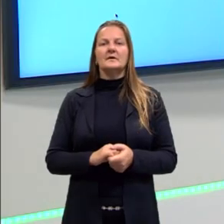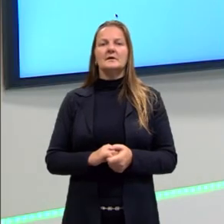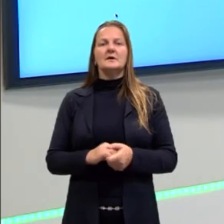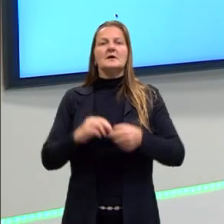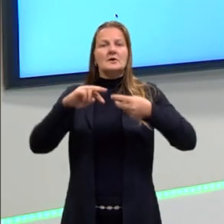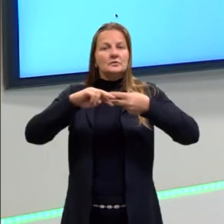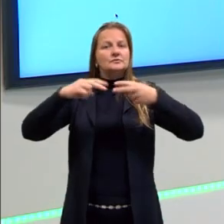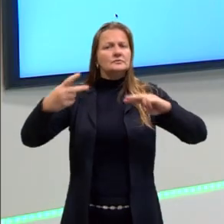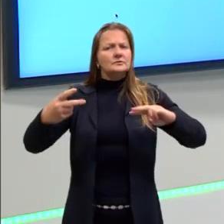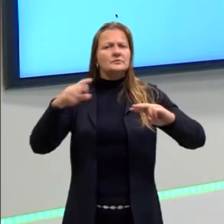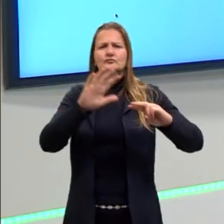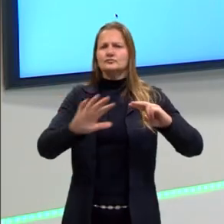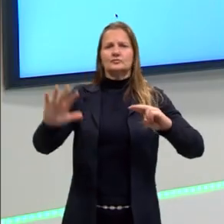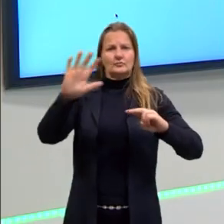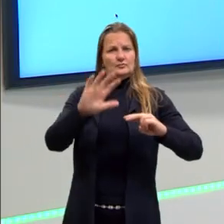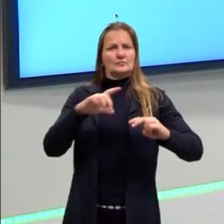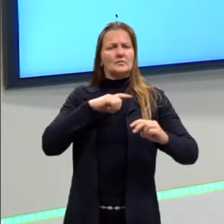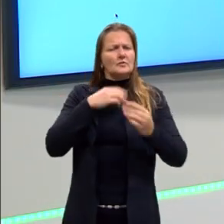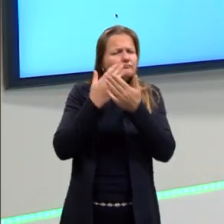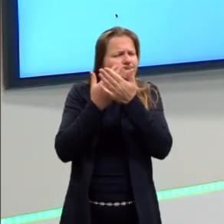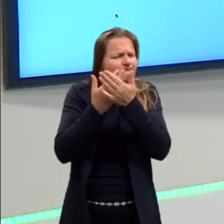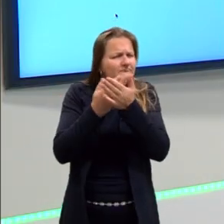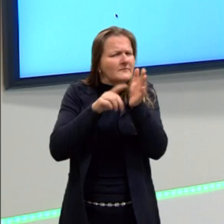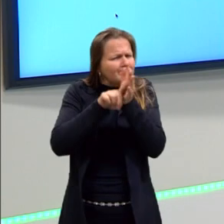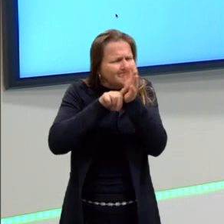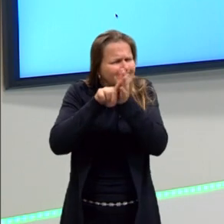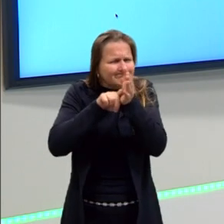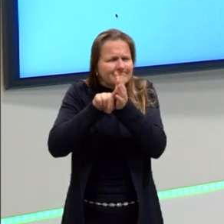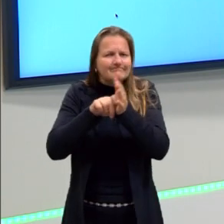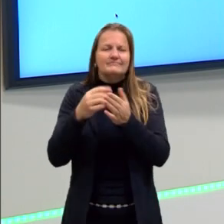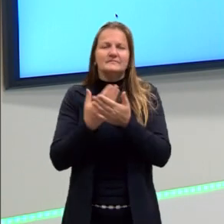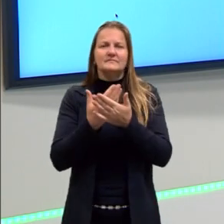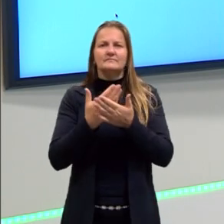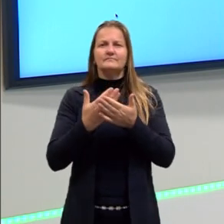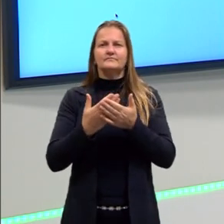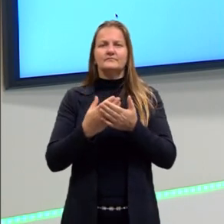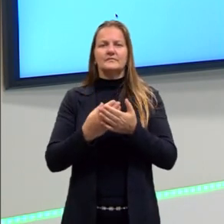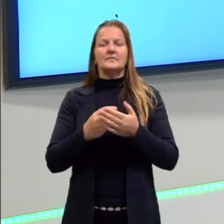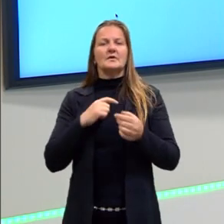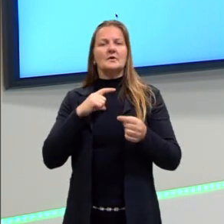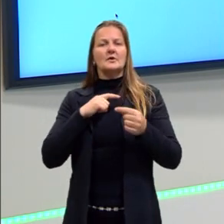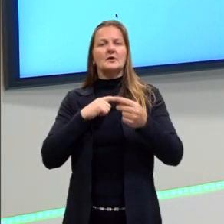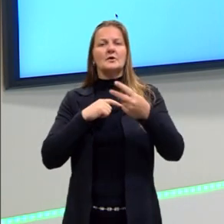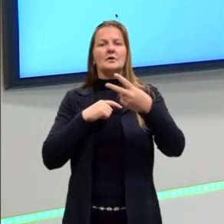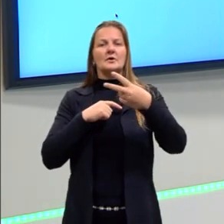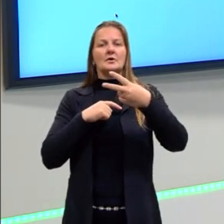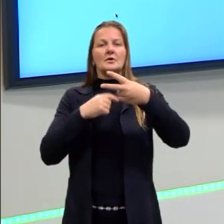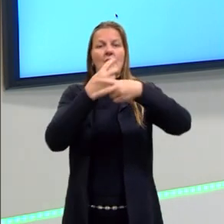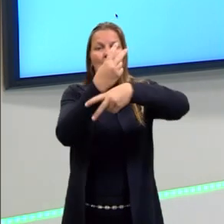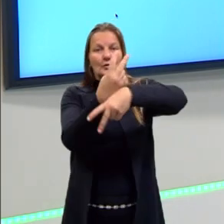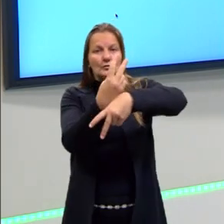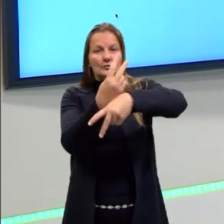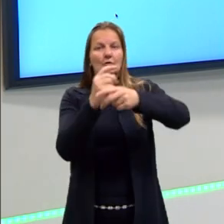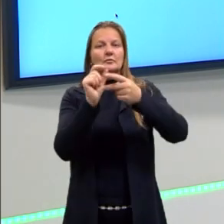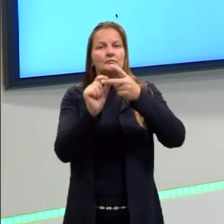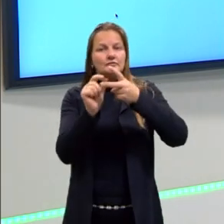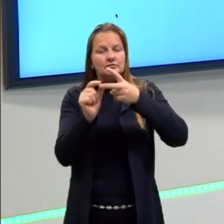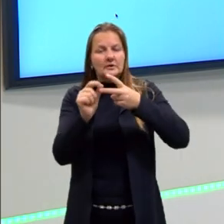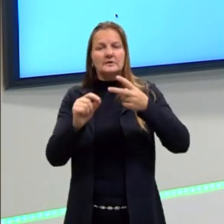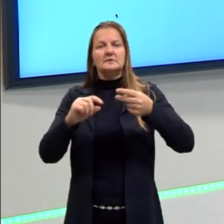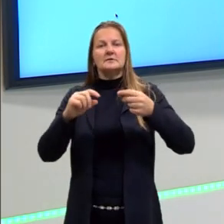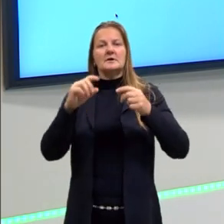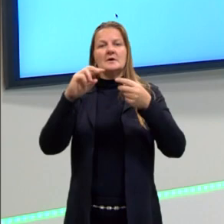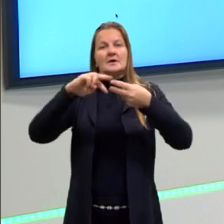genética, nós vamos estudar essa parte aqui, cromossomos, genes, DNA e seus afins.